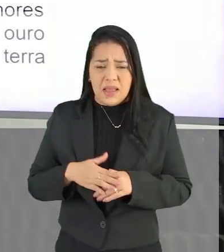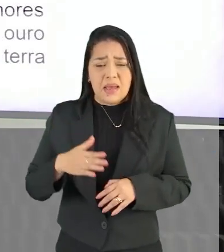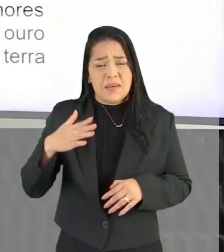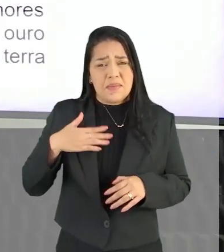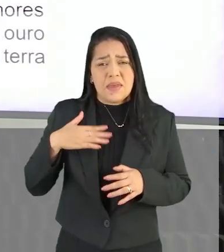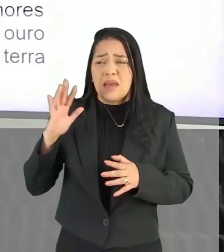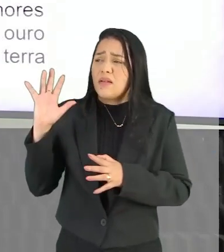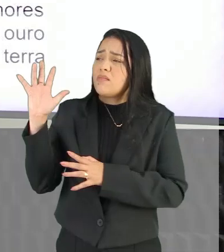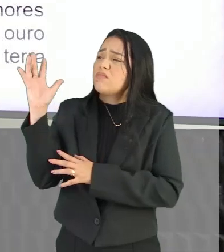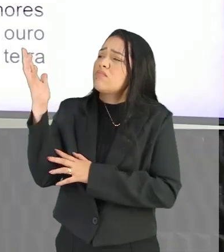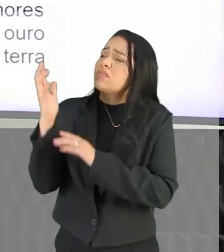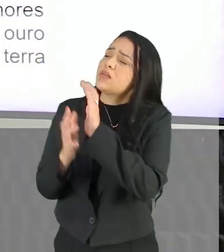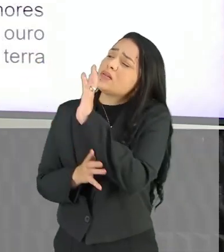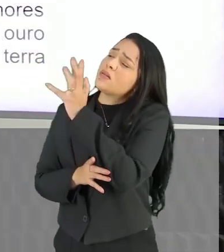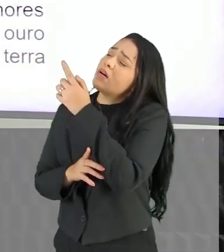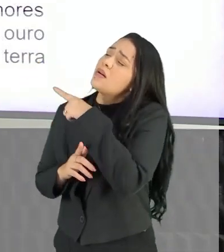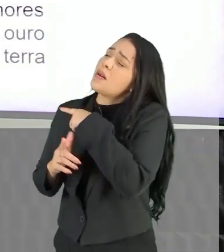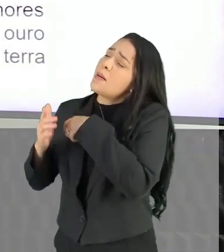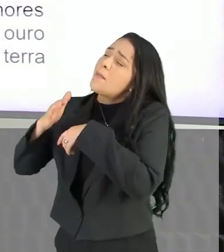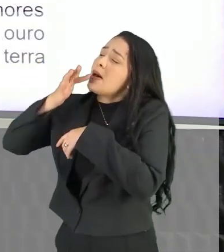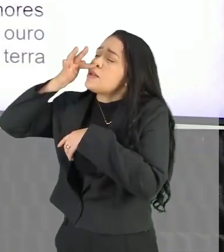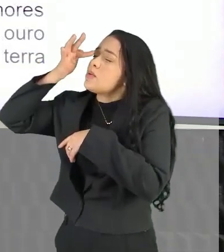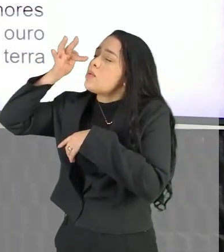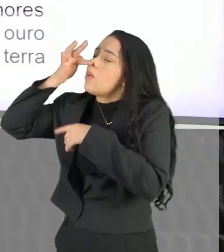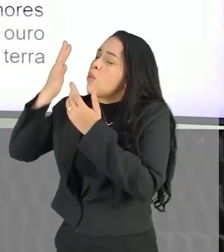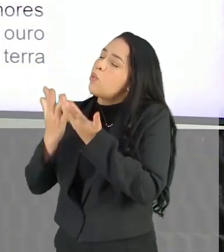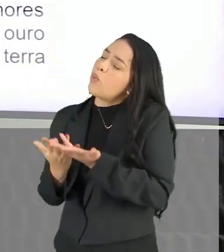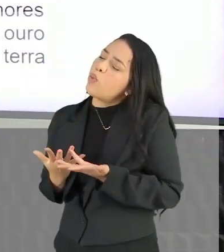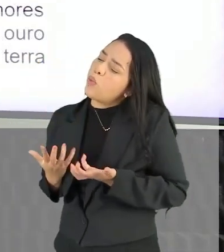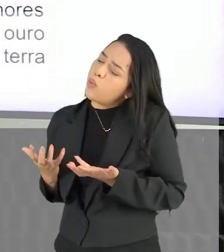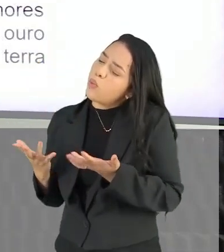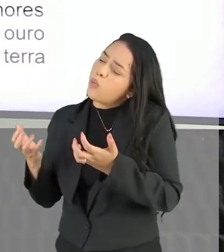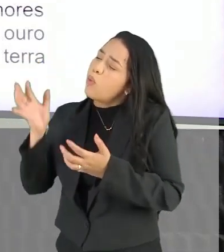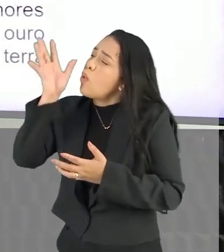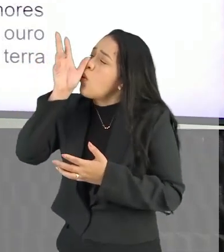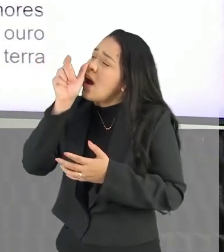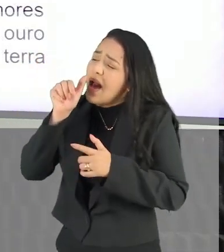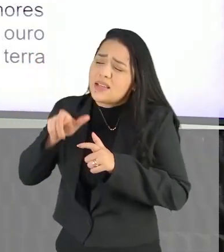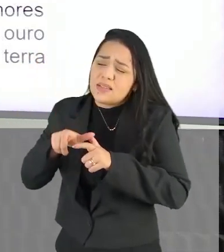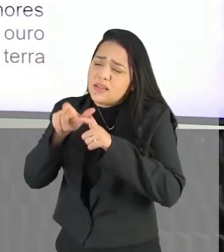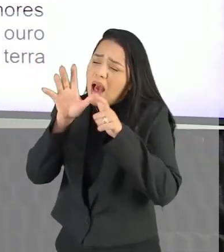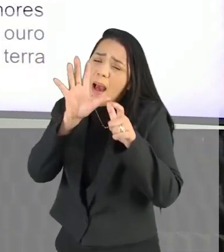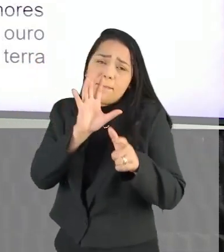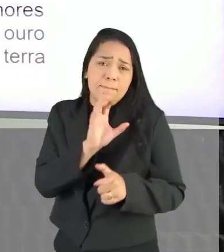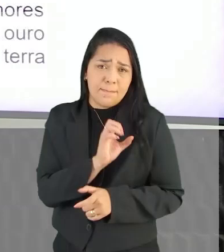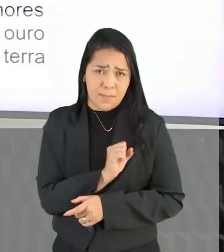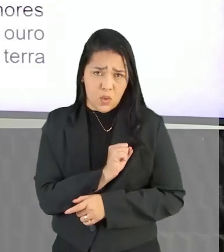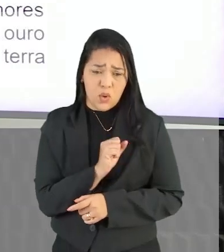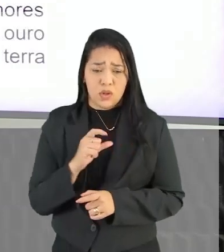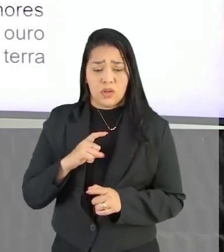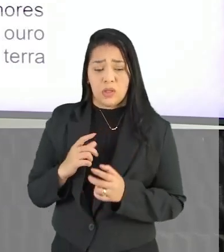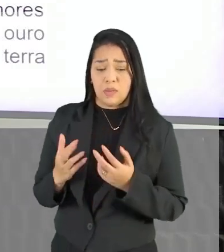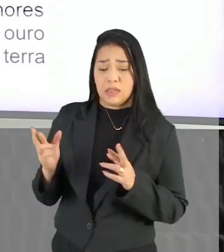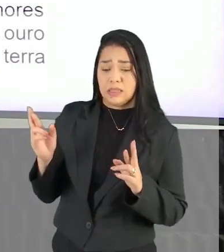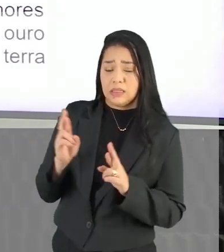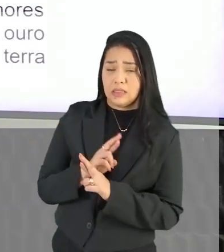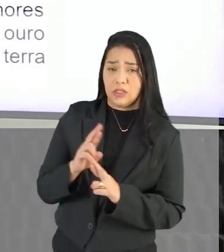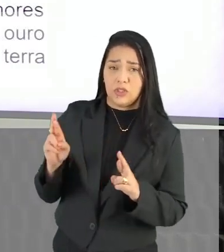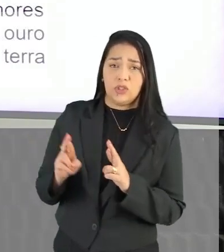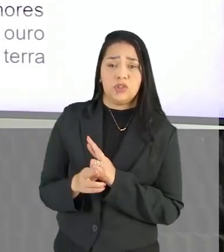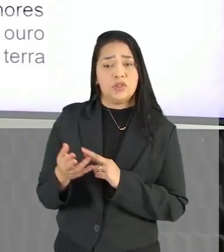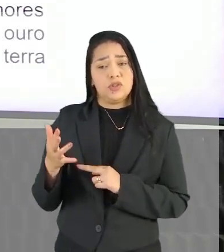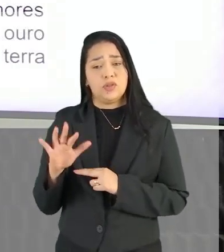Minha terra tem mais rosas, E quase tem mais amores. Então, tem uma relativação aqui, Algo